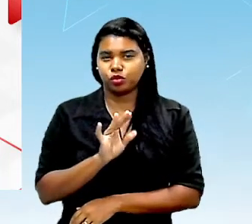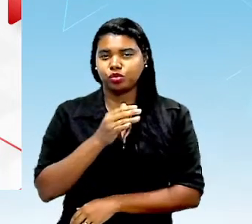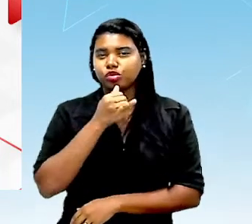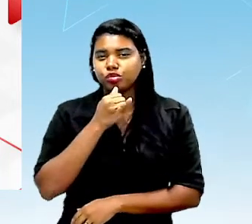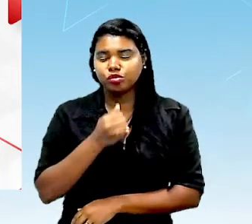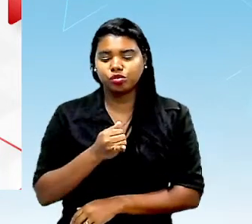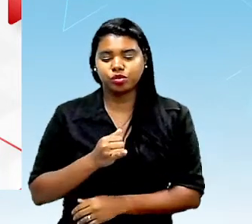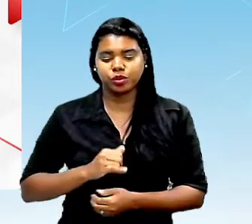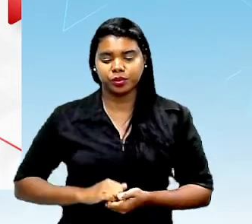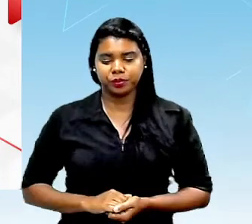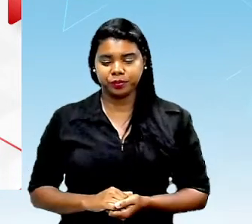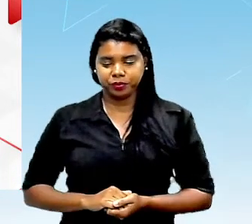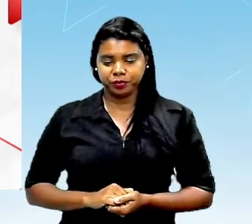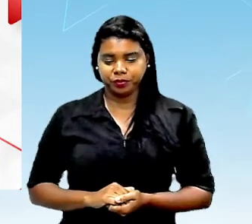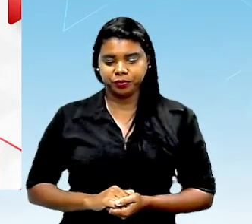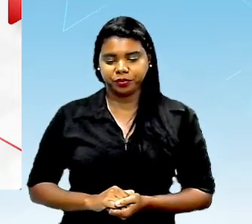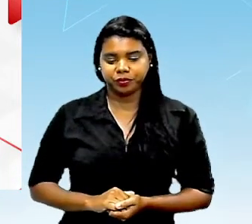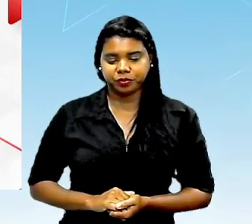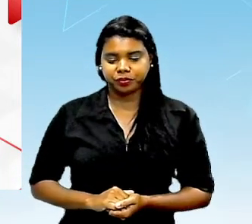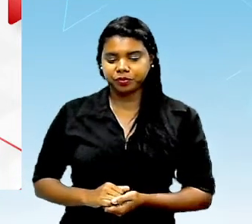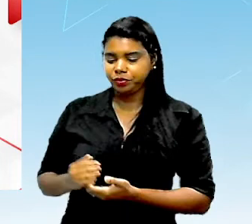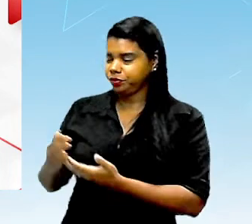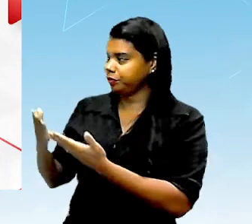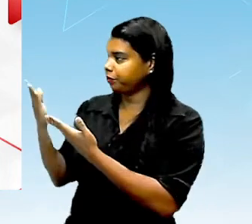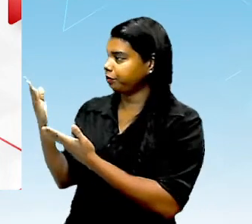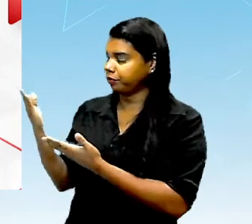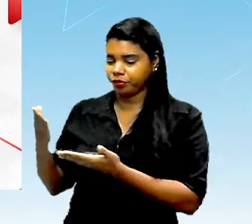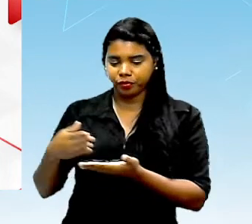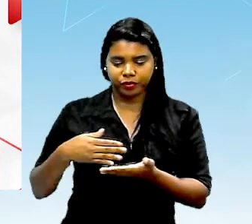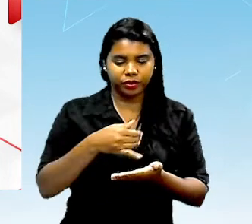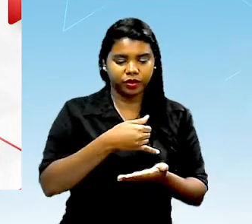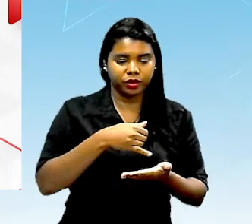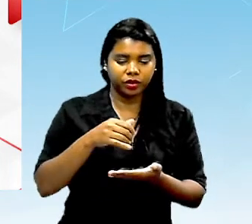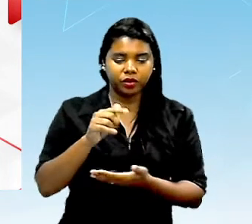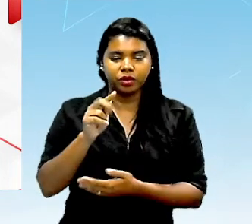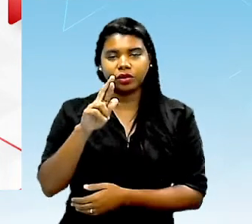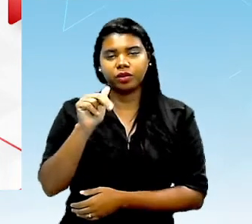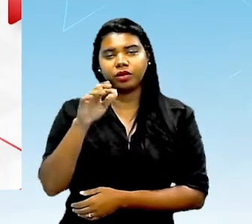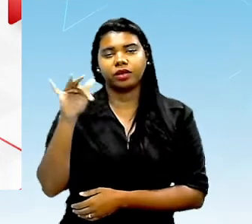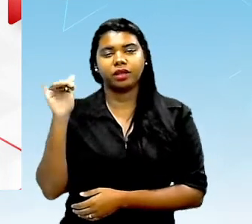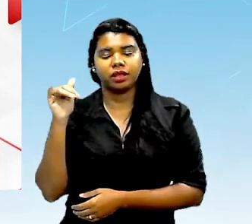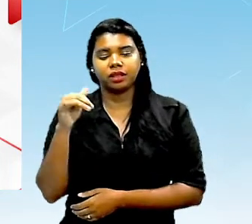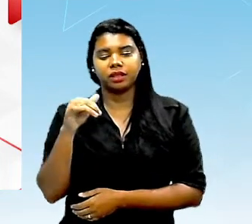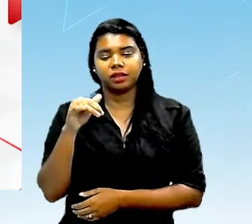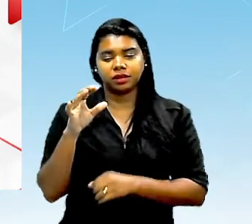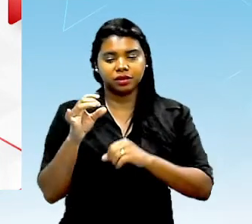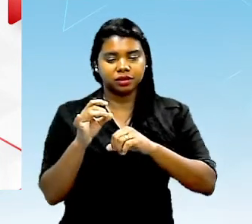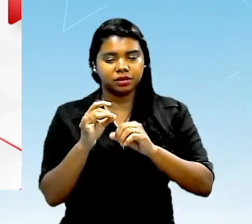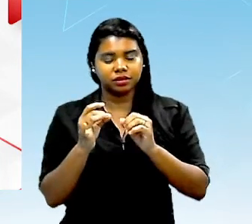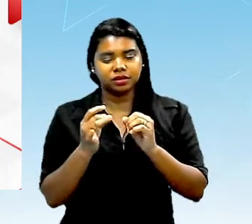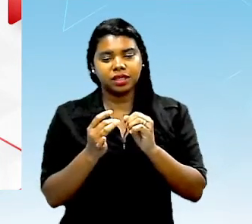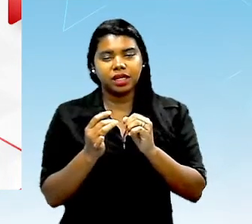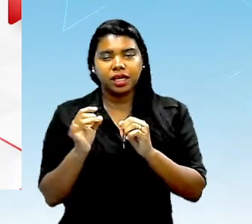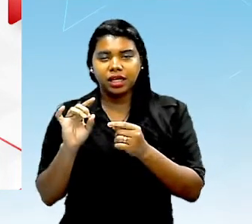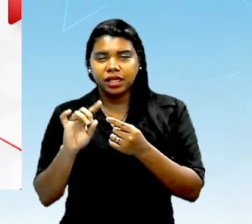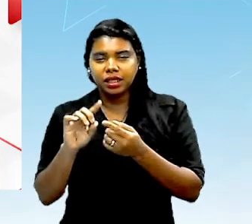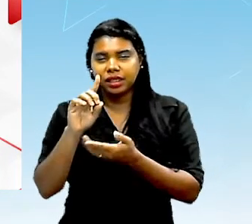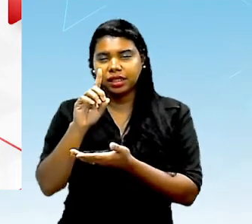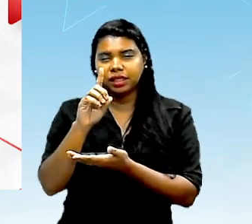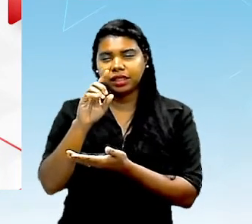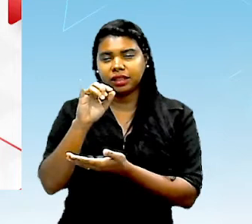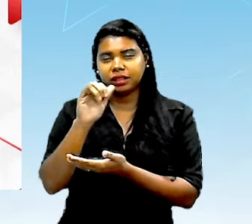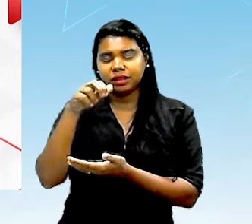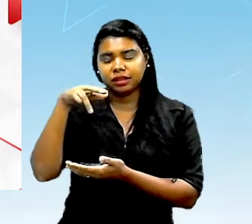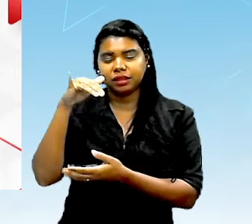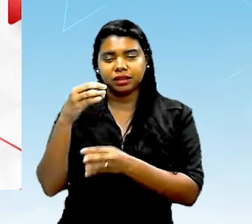no grafite e no diamante tem uma reação química que transforma um no outro e essa transformação